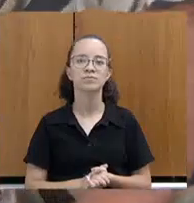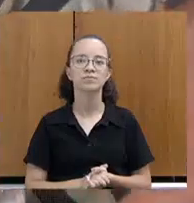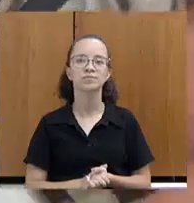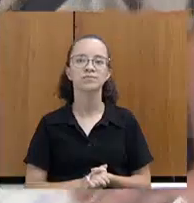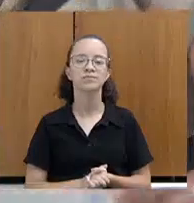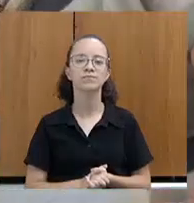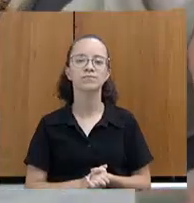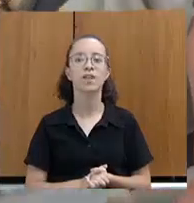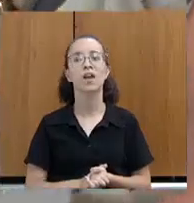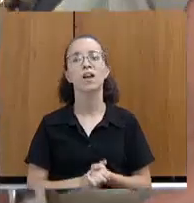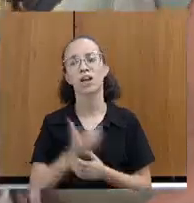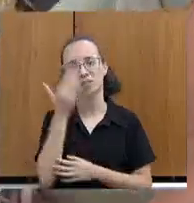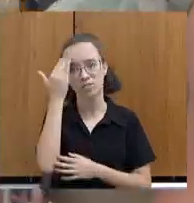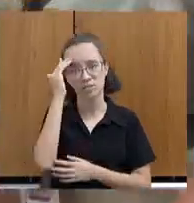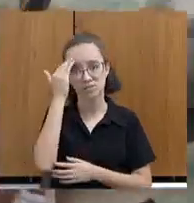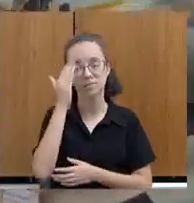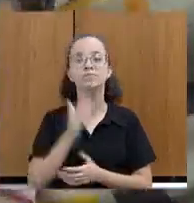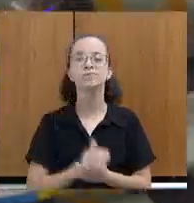Ah, entendi.